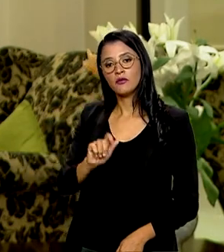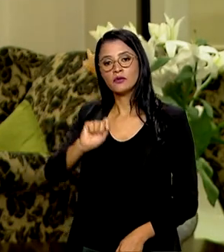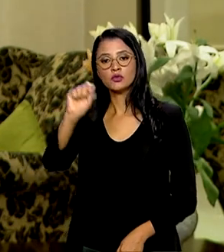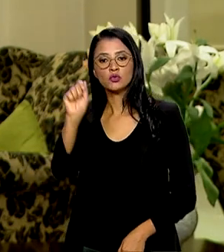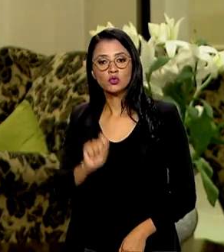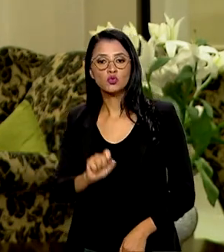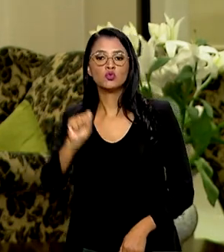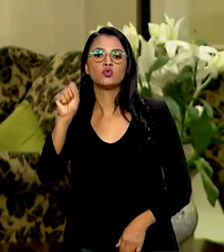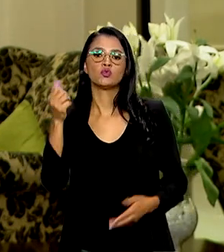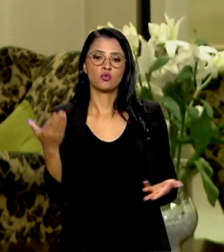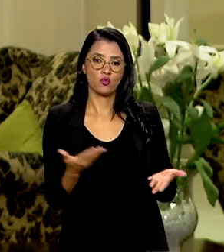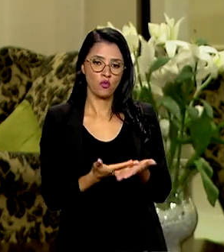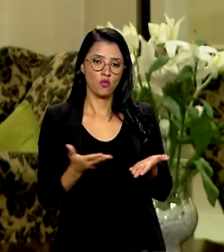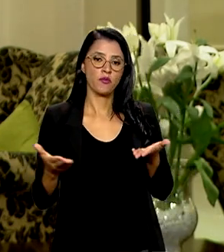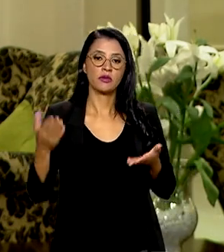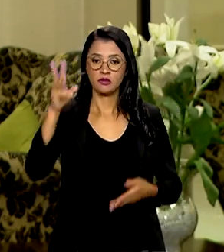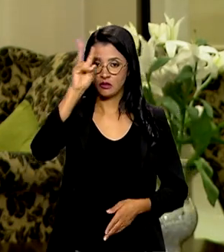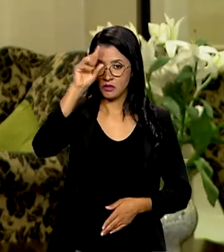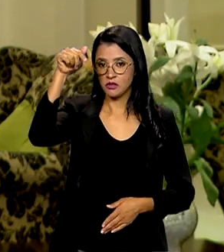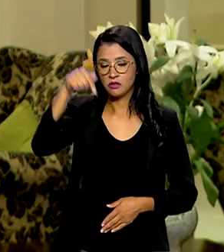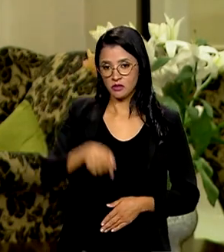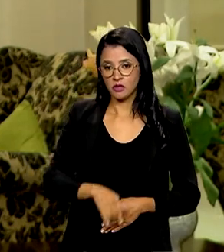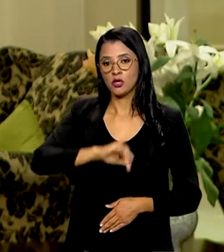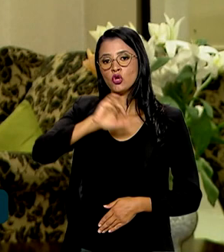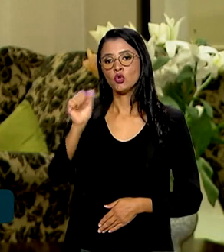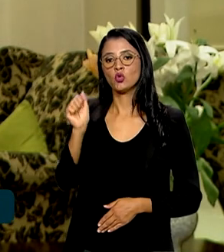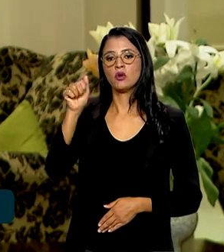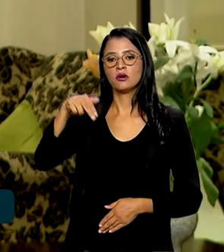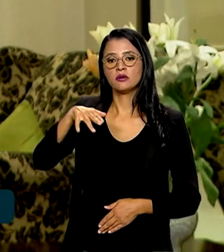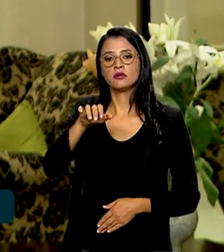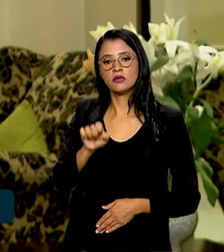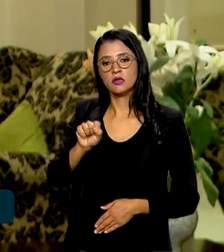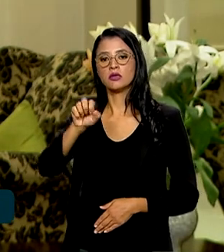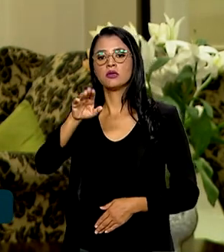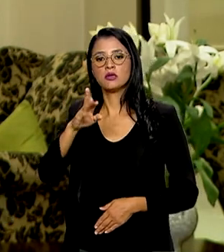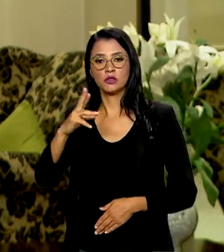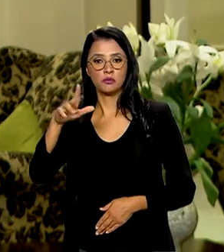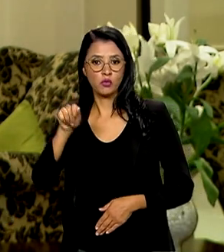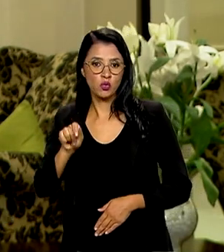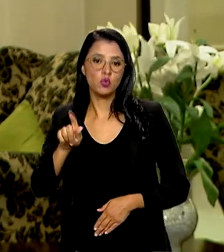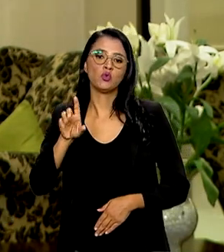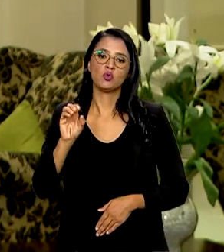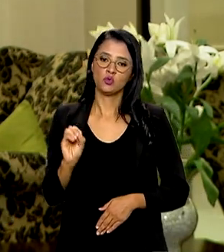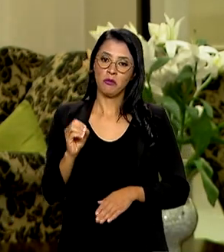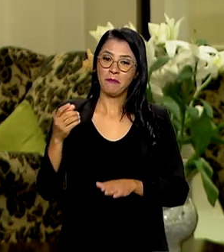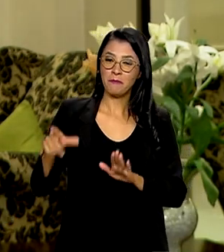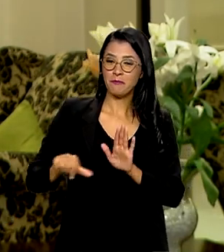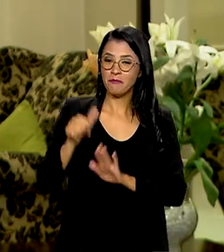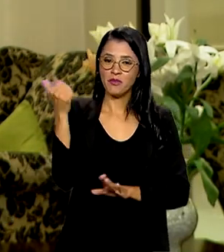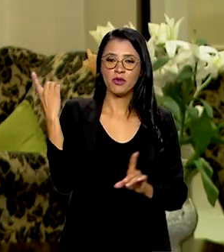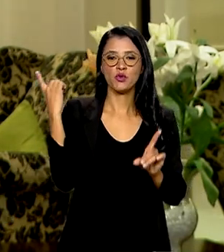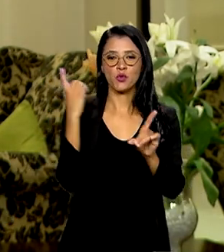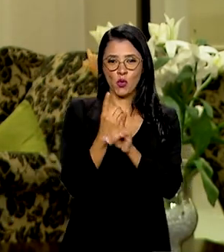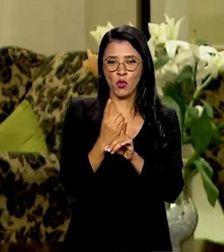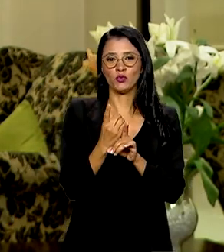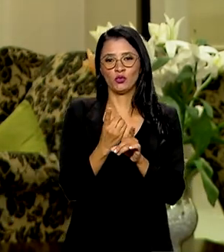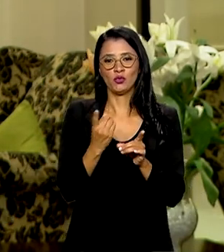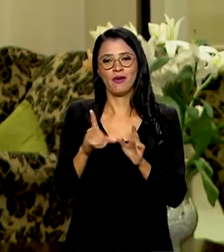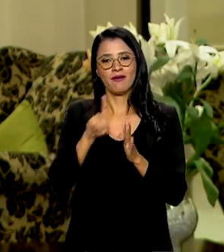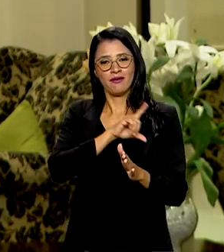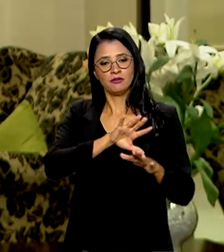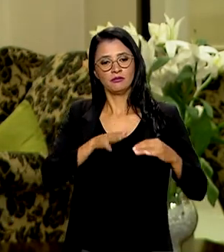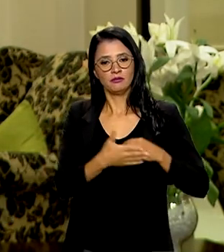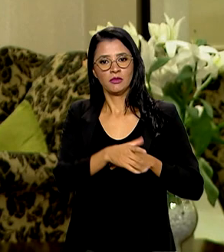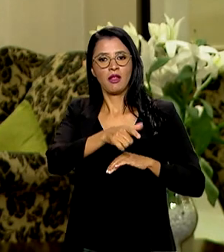nesta terça-feira aqui em Joanesburgo. É o primeiro encontro de líderes do bloco depois da pandemia de Covid-19. Além do